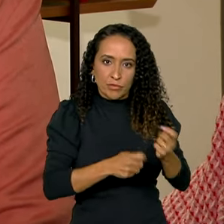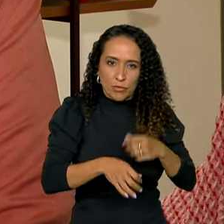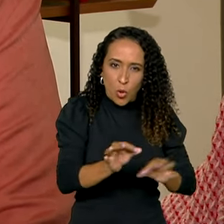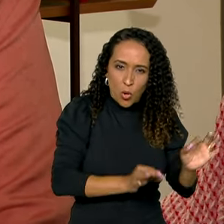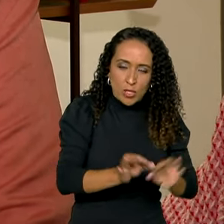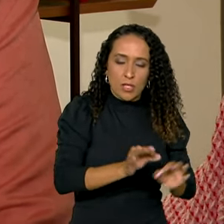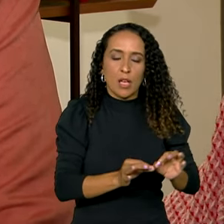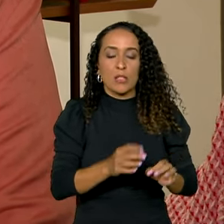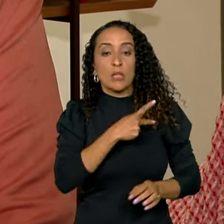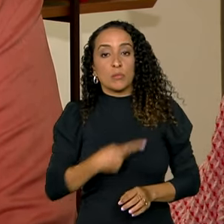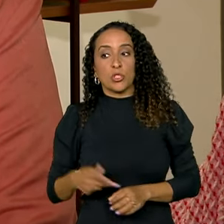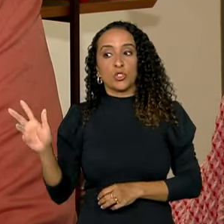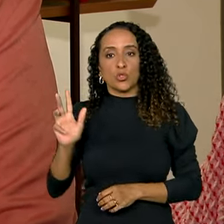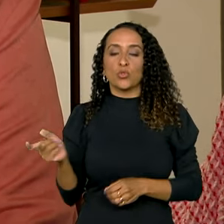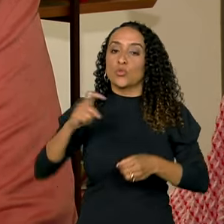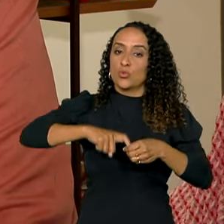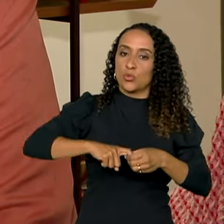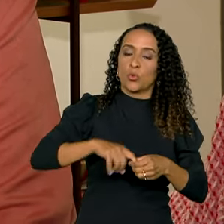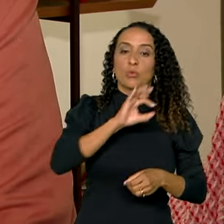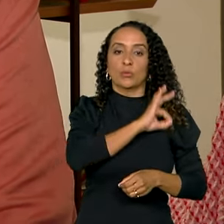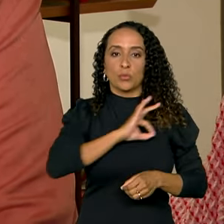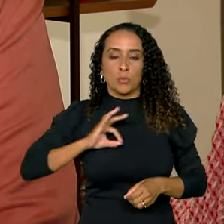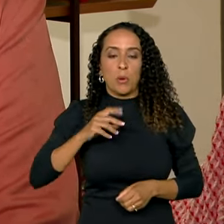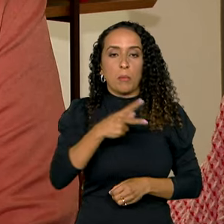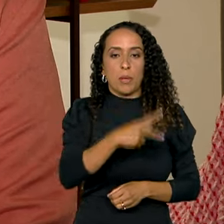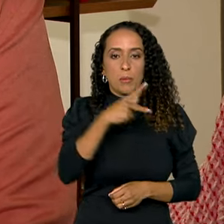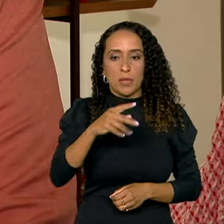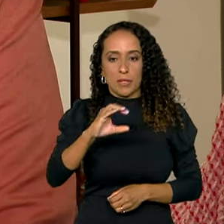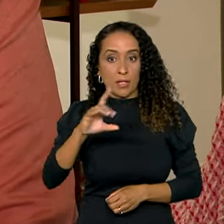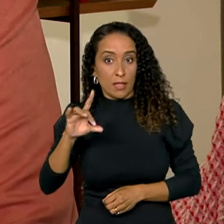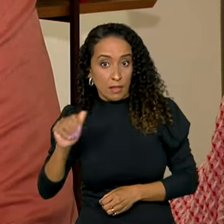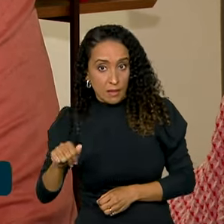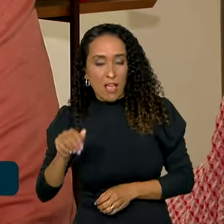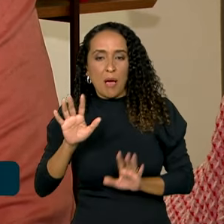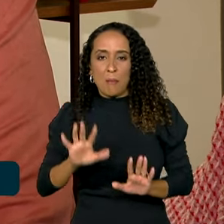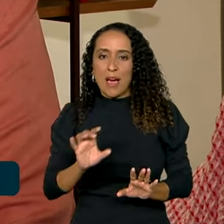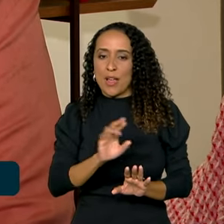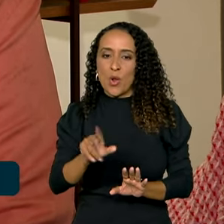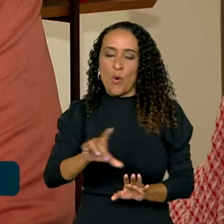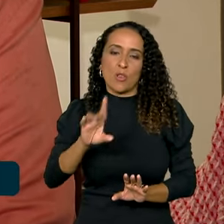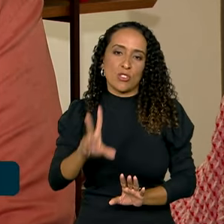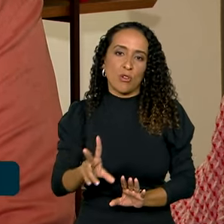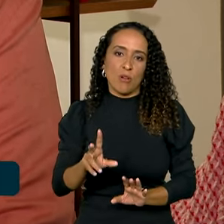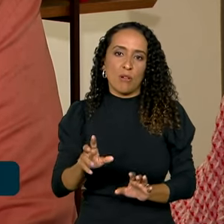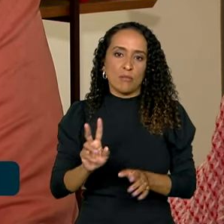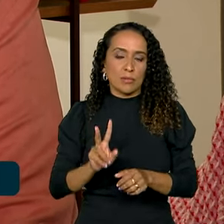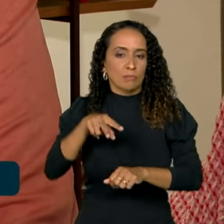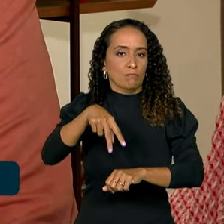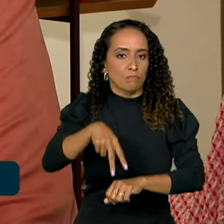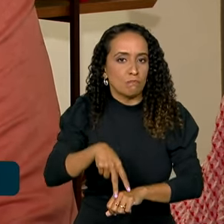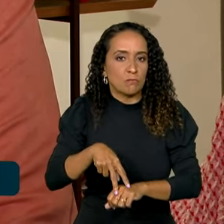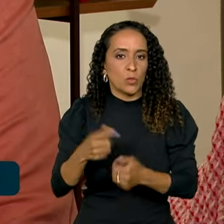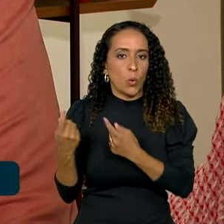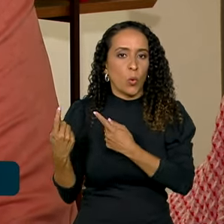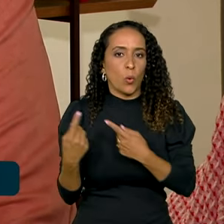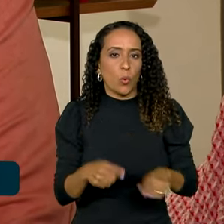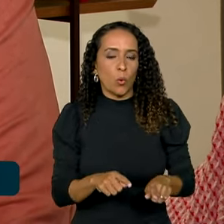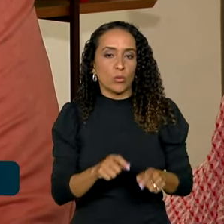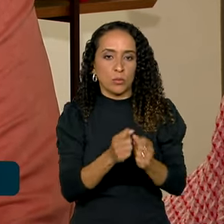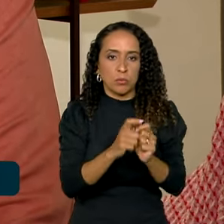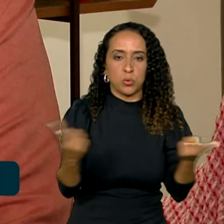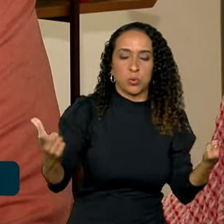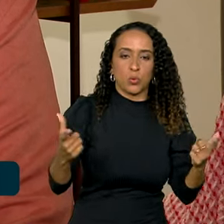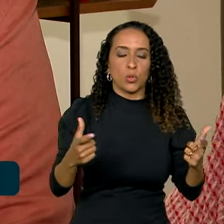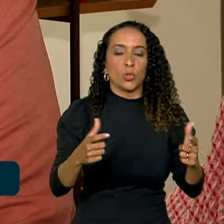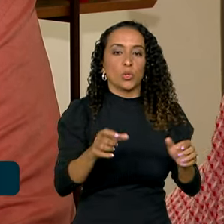retomou com a ministra Marina Silva o PPCDAN, mas ele não é suficiente para fazer frente à expansão do crime